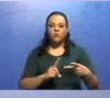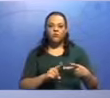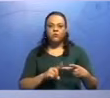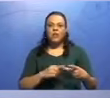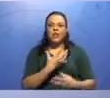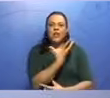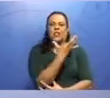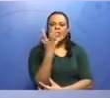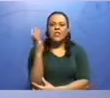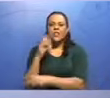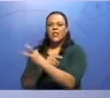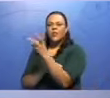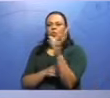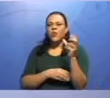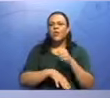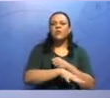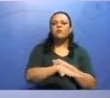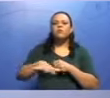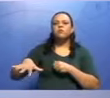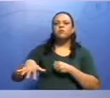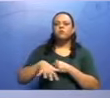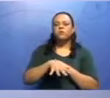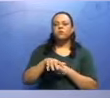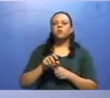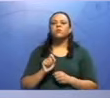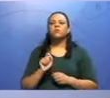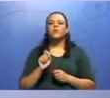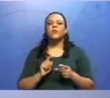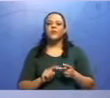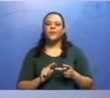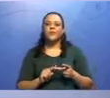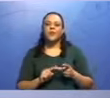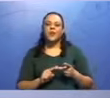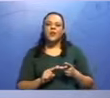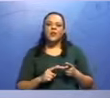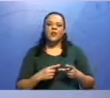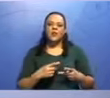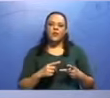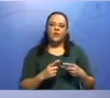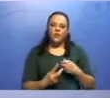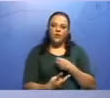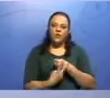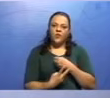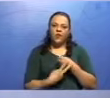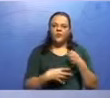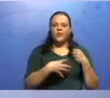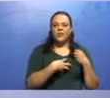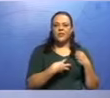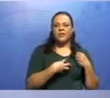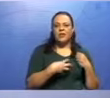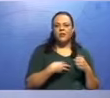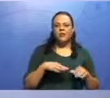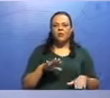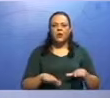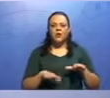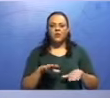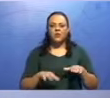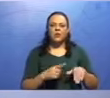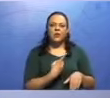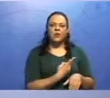vamos supor, de uma forma geral, tem os verbos de estado, de ação, fenômeno da natureza. Estado tem pouquíssimos, a gente falou ali que tem cerca de 10, tá?